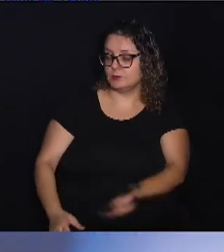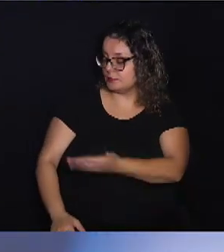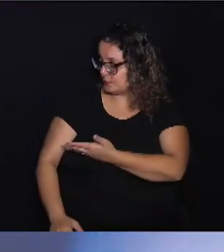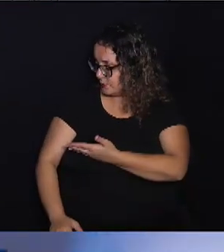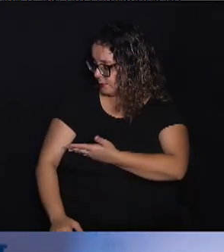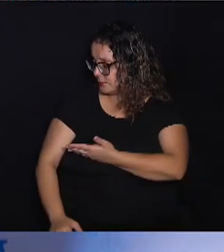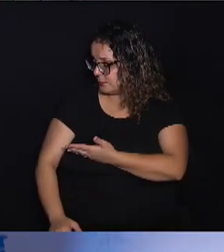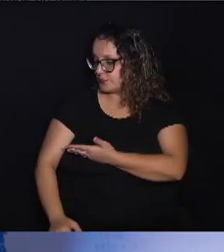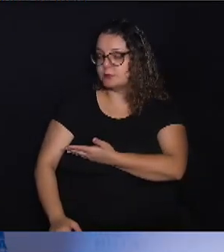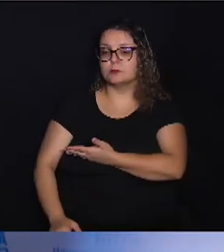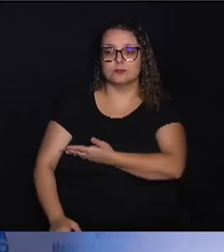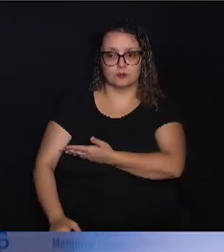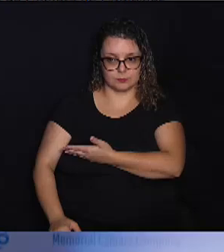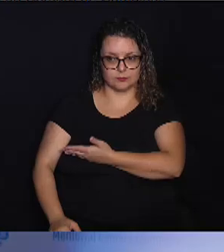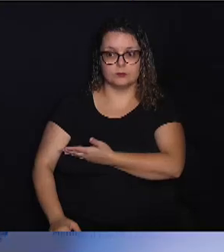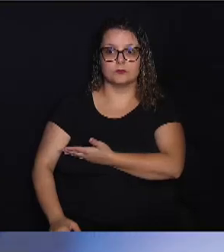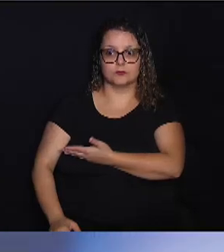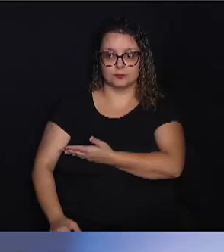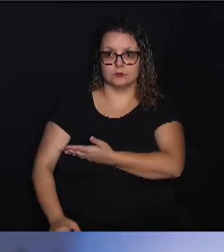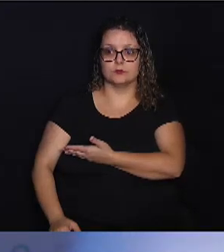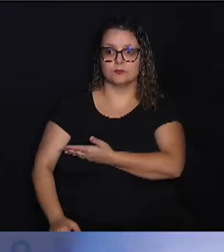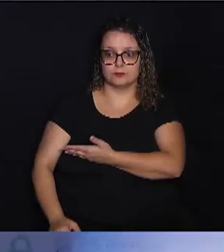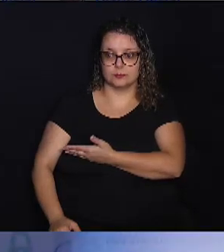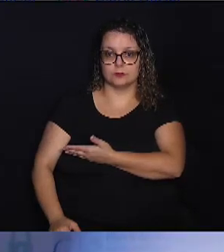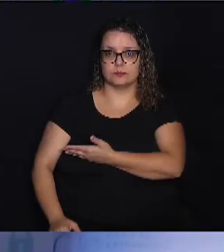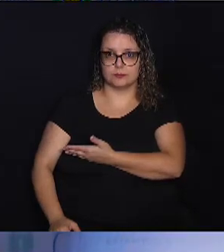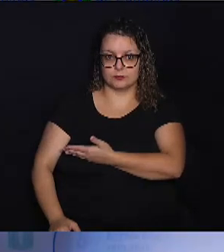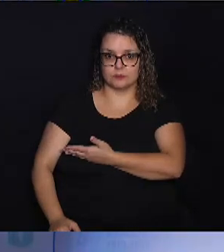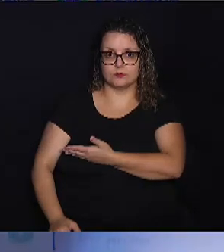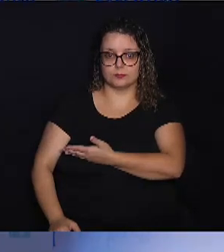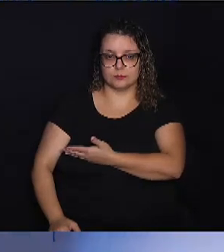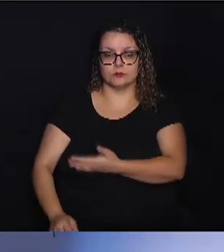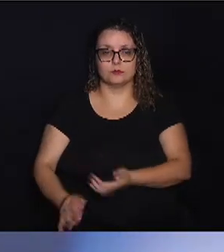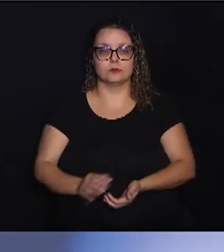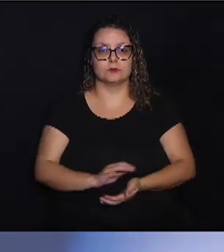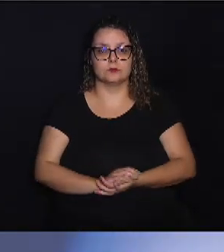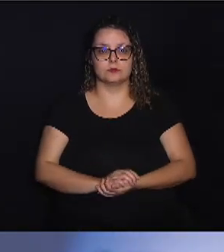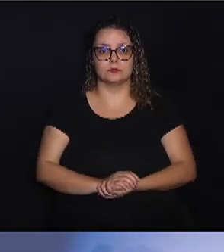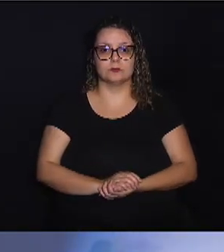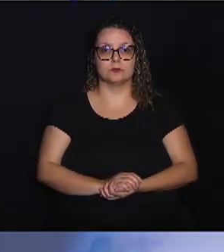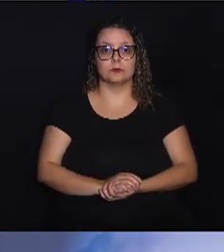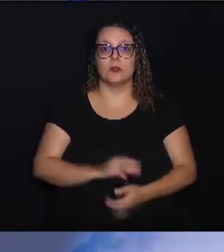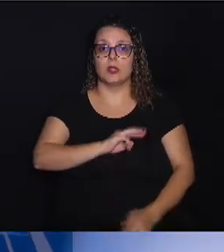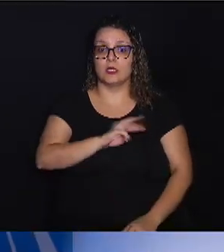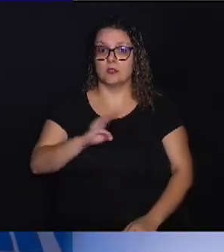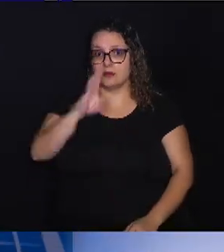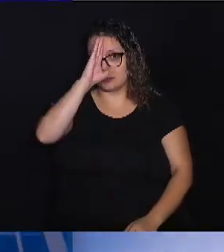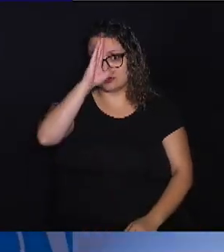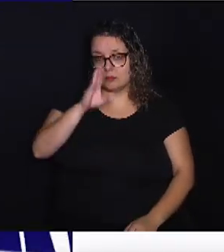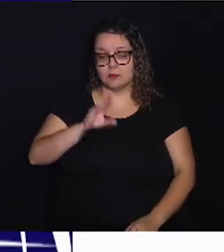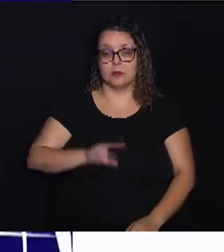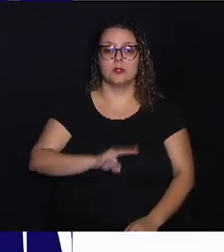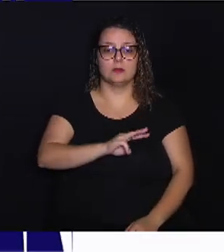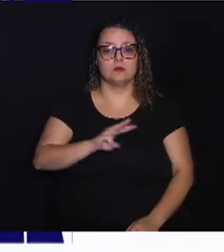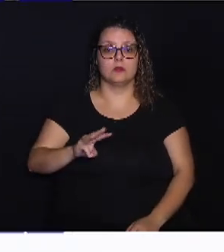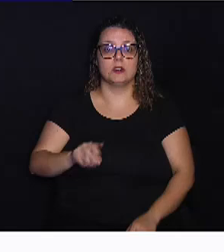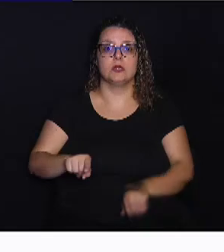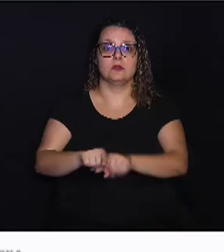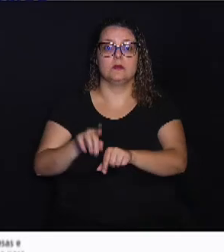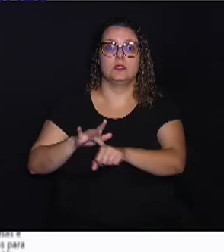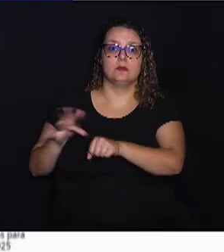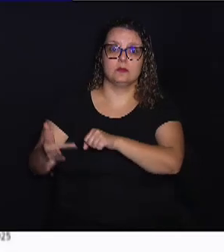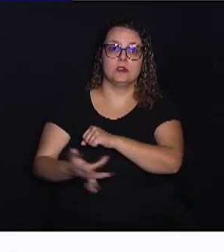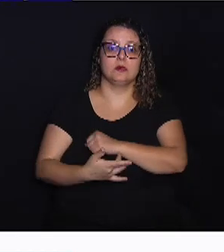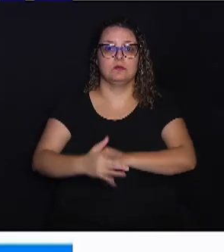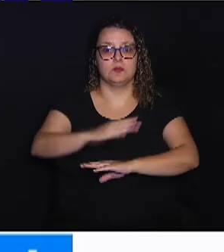Municipal de Campinas, o campinas.sp.leg.br, na página principal do portal e também nas redes sociais da